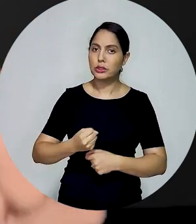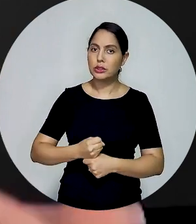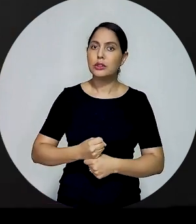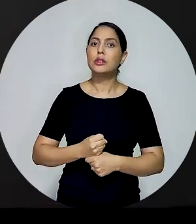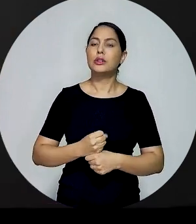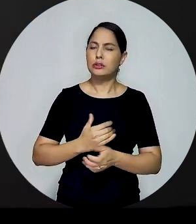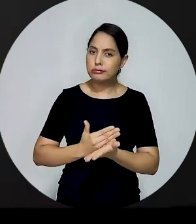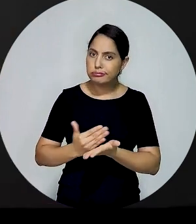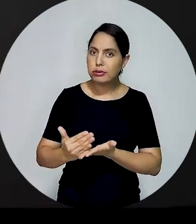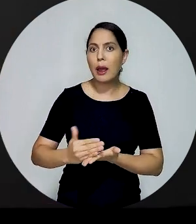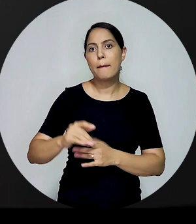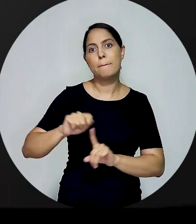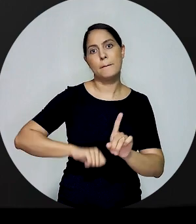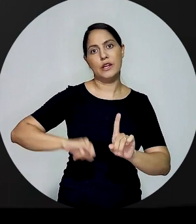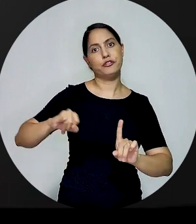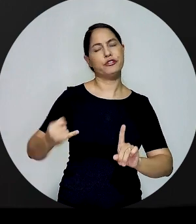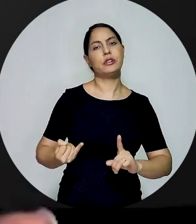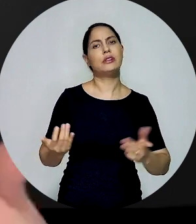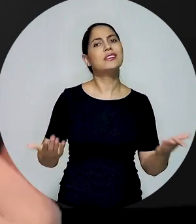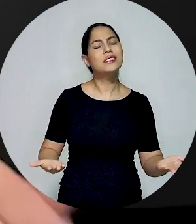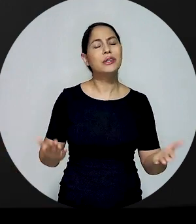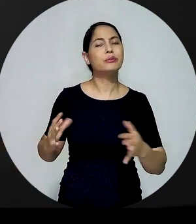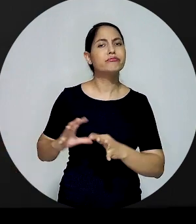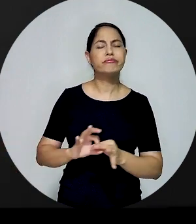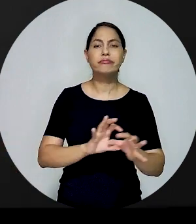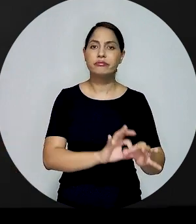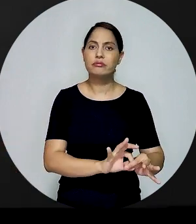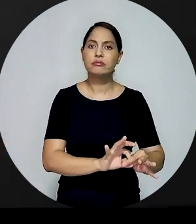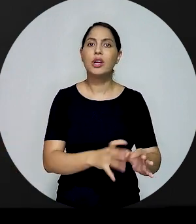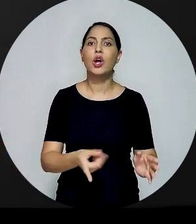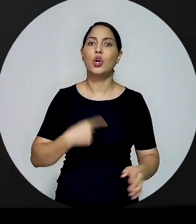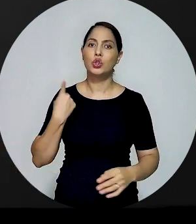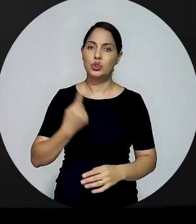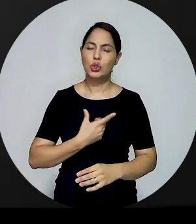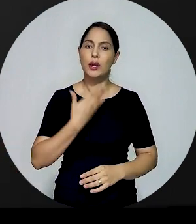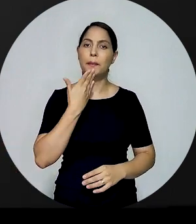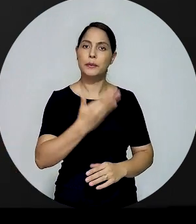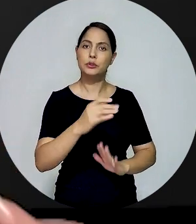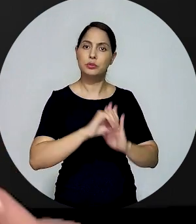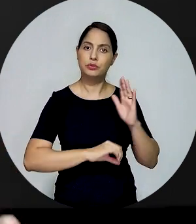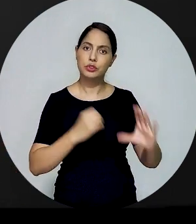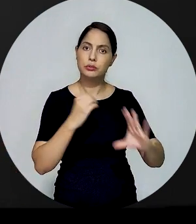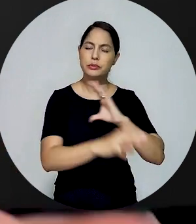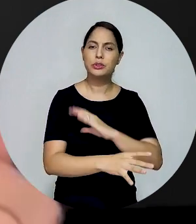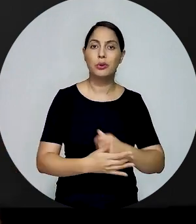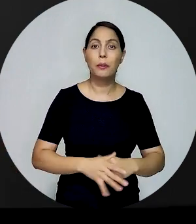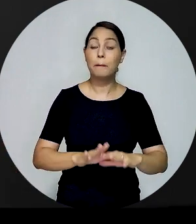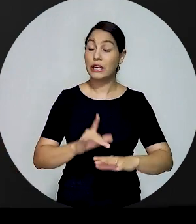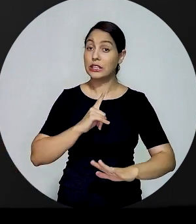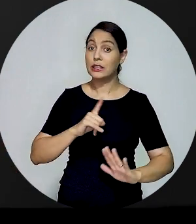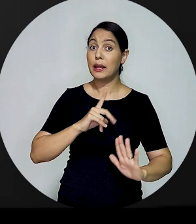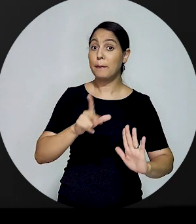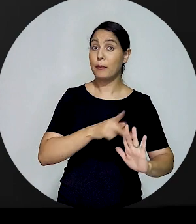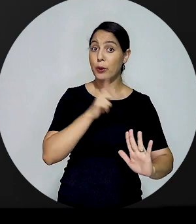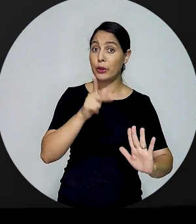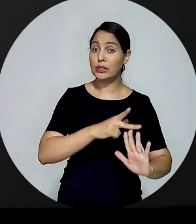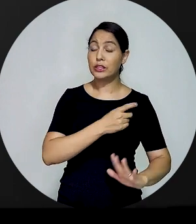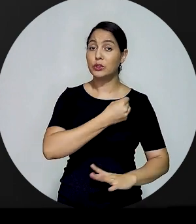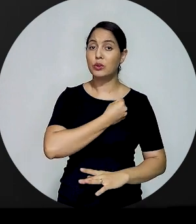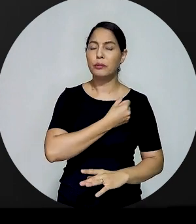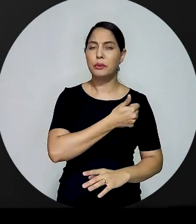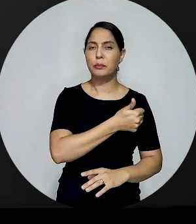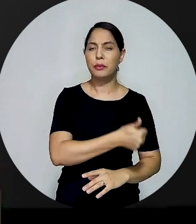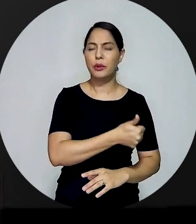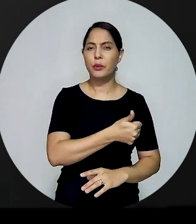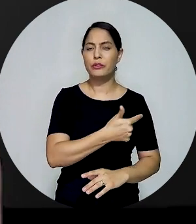Diversos ofícios já foram enviados, inclusive foi objeto de uma portaria, portaria 1023 de